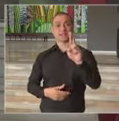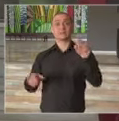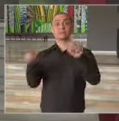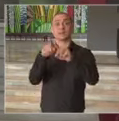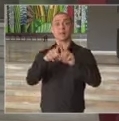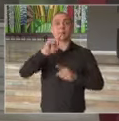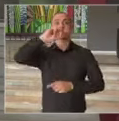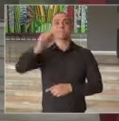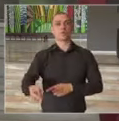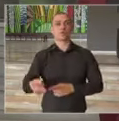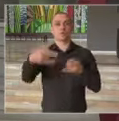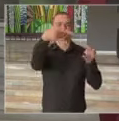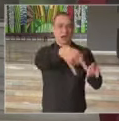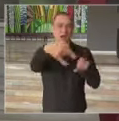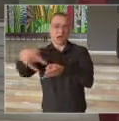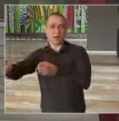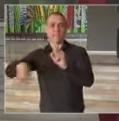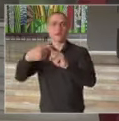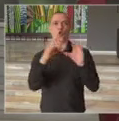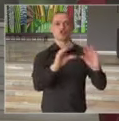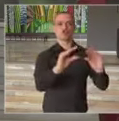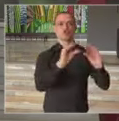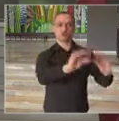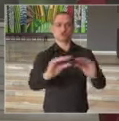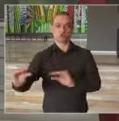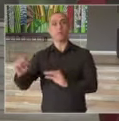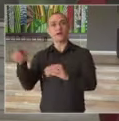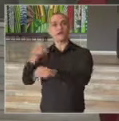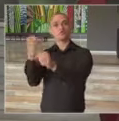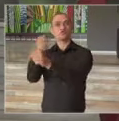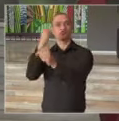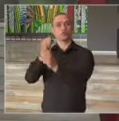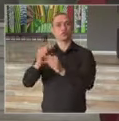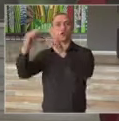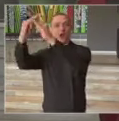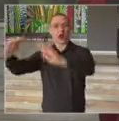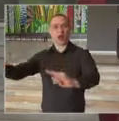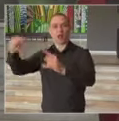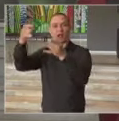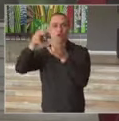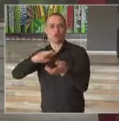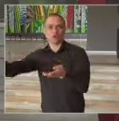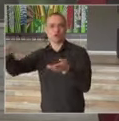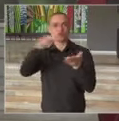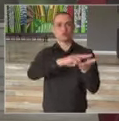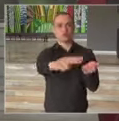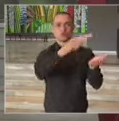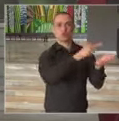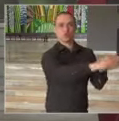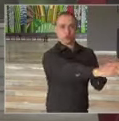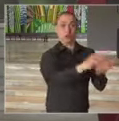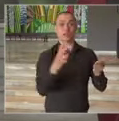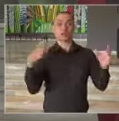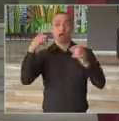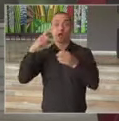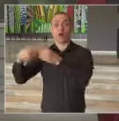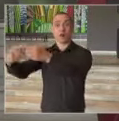colchões para a implantação desses alojamentos provisórios em 50 municípios do Estado de São Paulo.